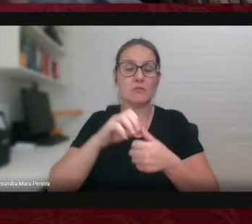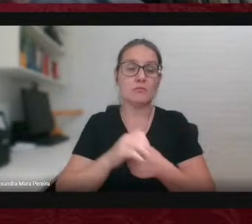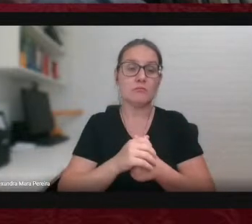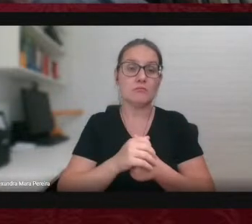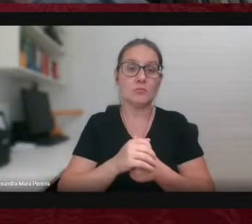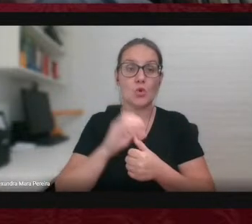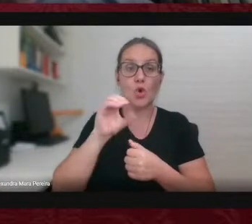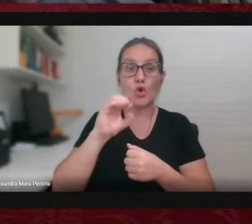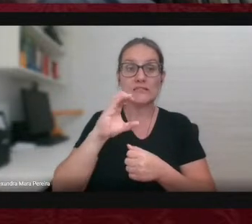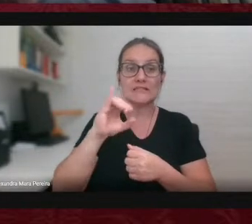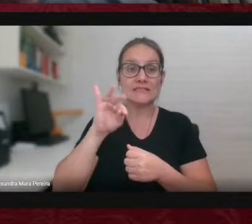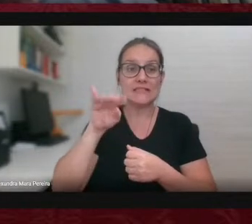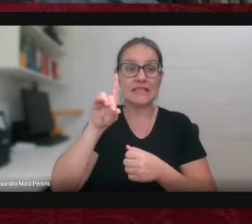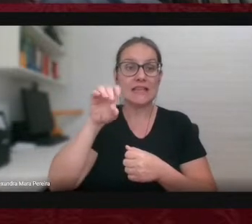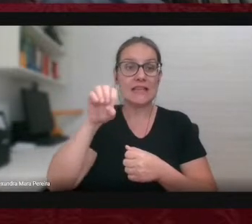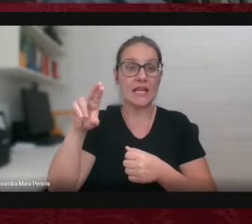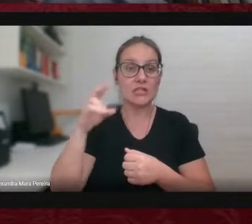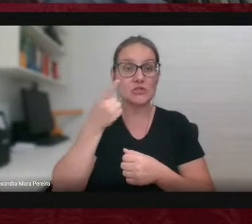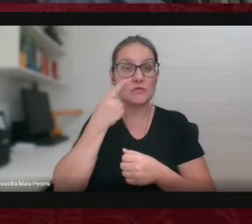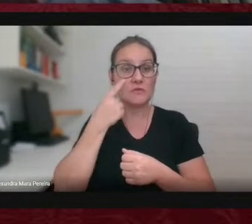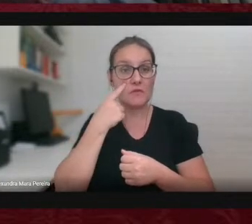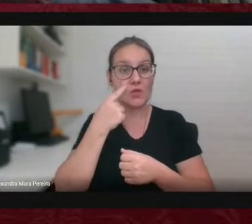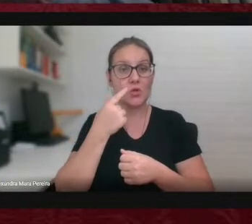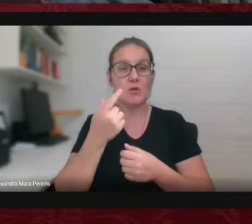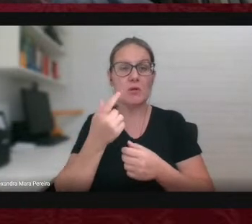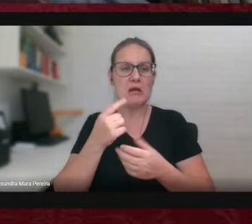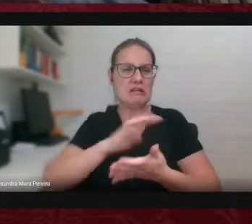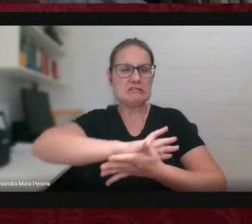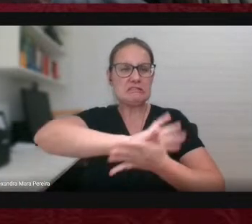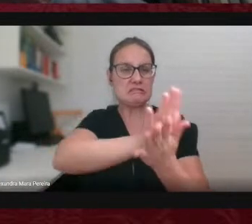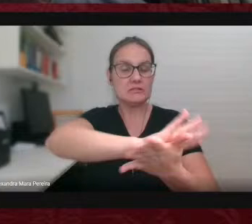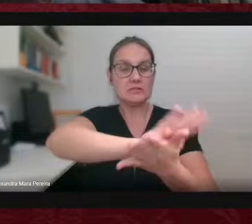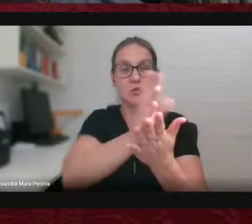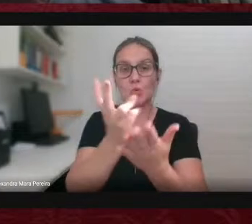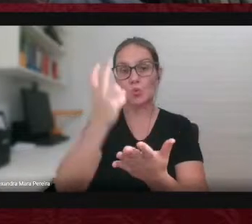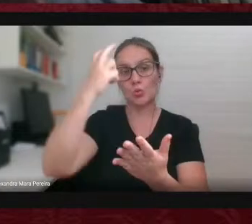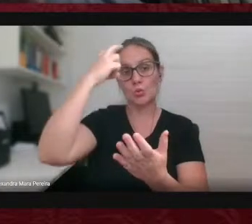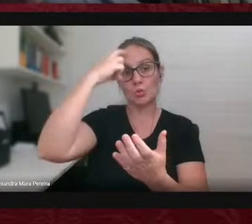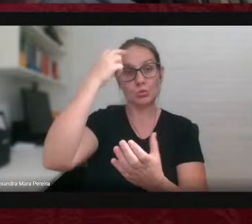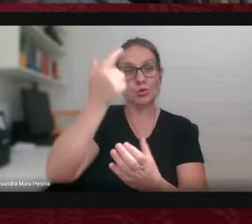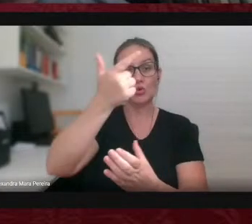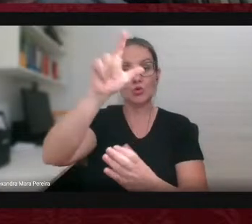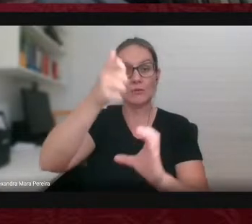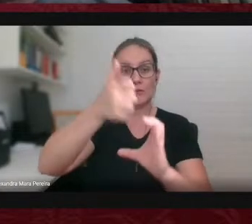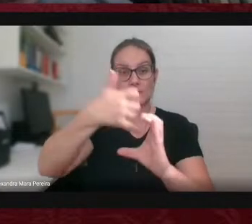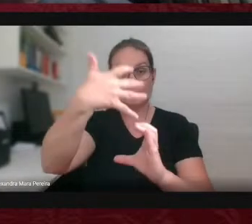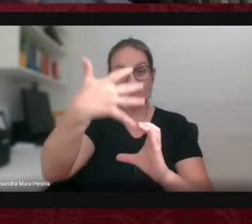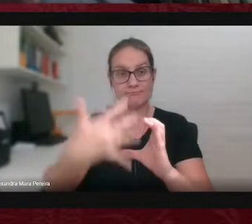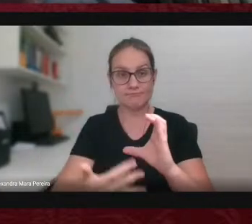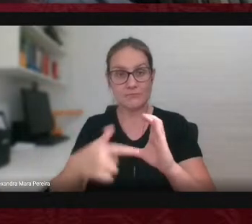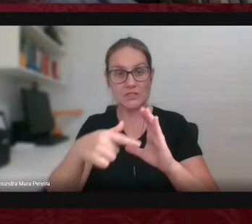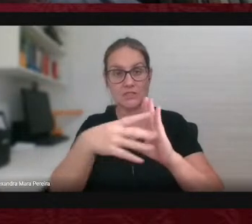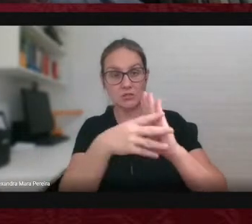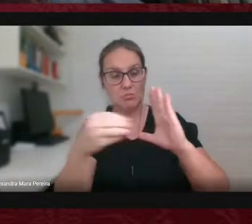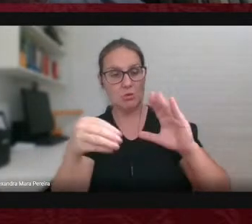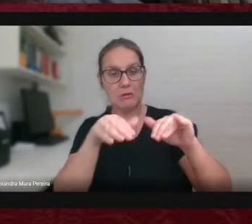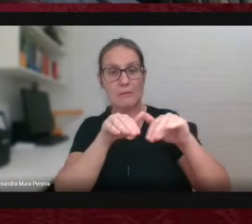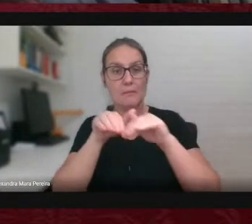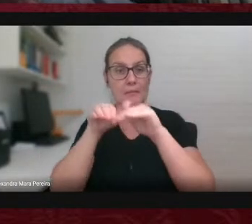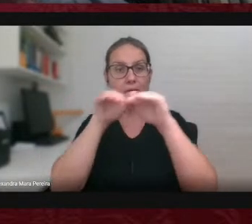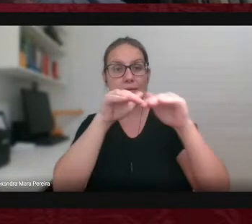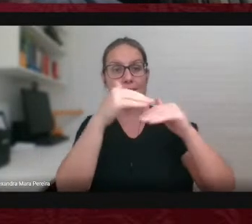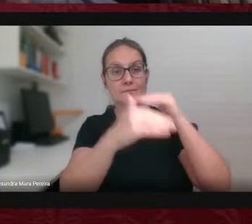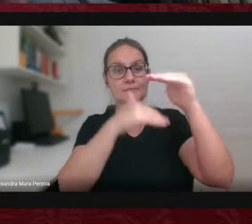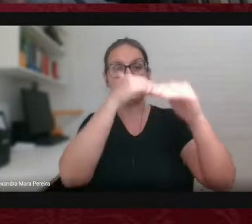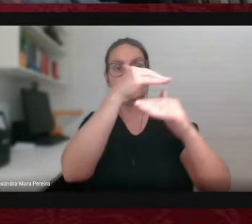esmagando qualquer cultura de outra, com outras características, e esses modelos e padrões de desenvolvimento